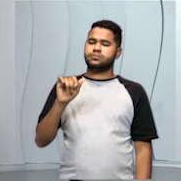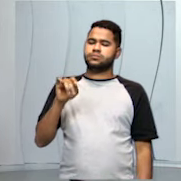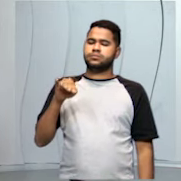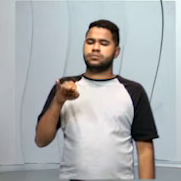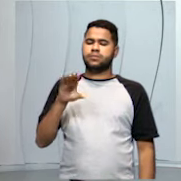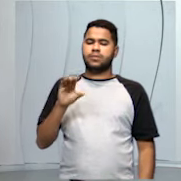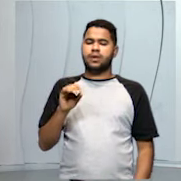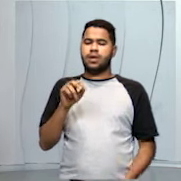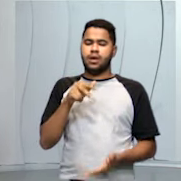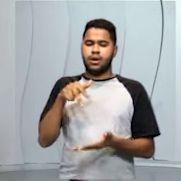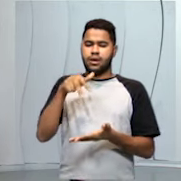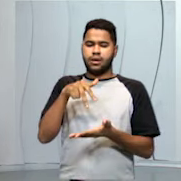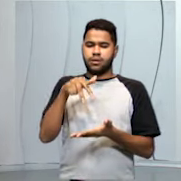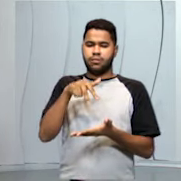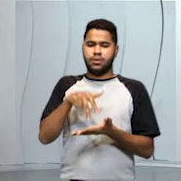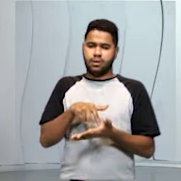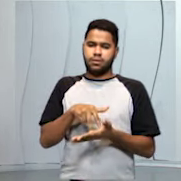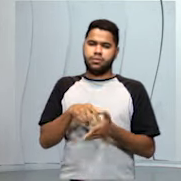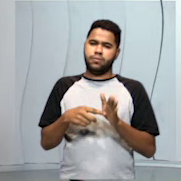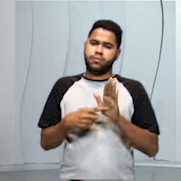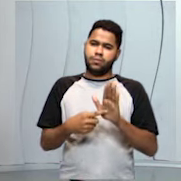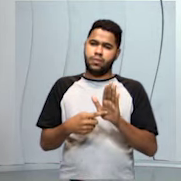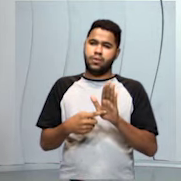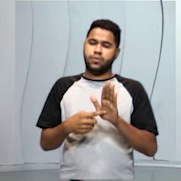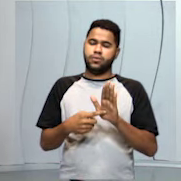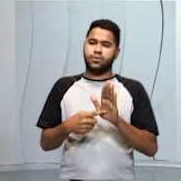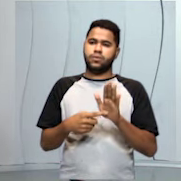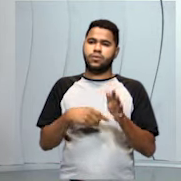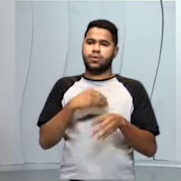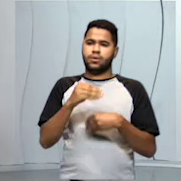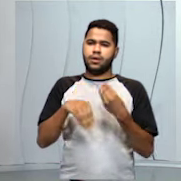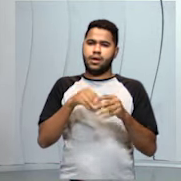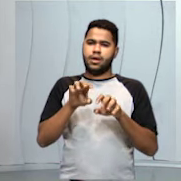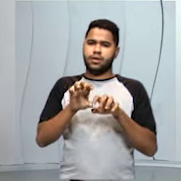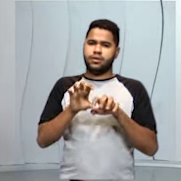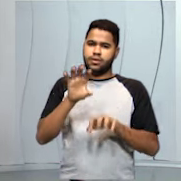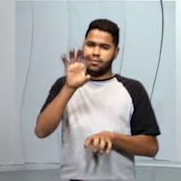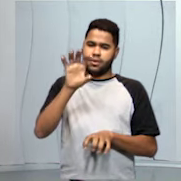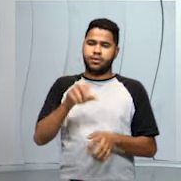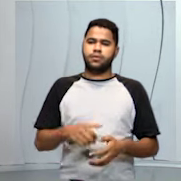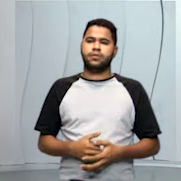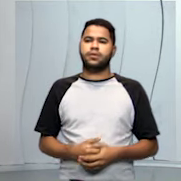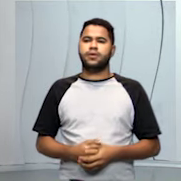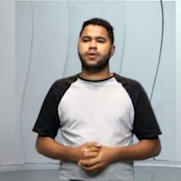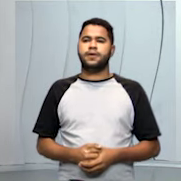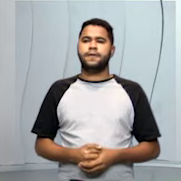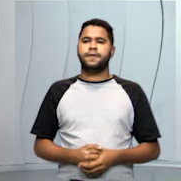a gravidade que faz a mistura. A separação da mistura, desculpa.